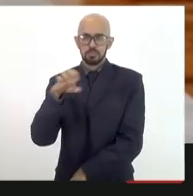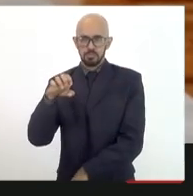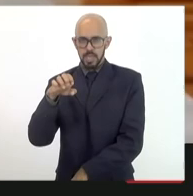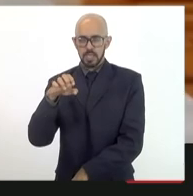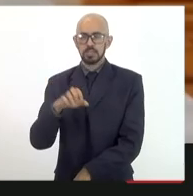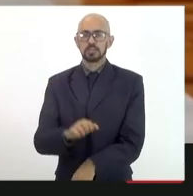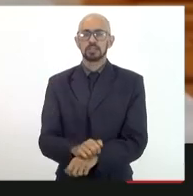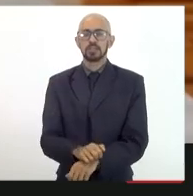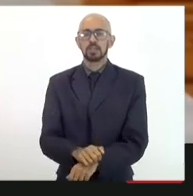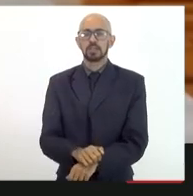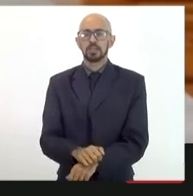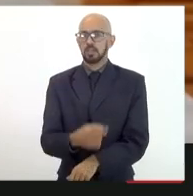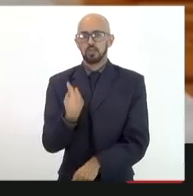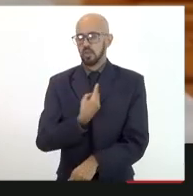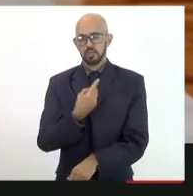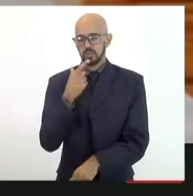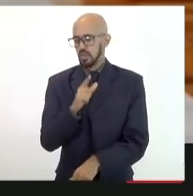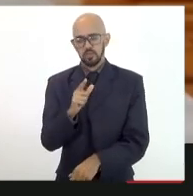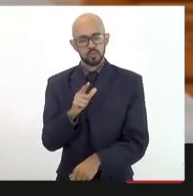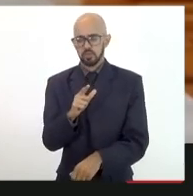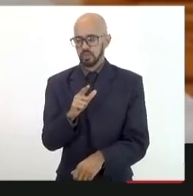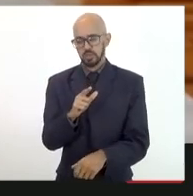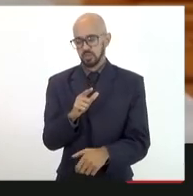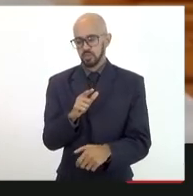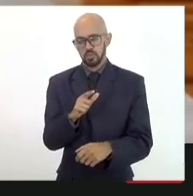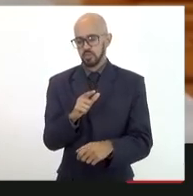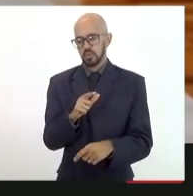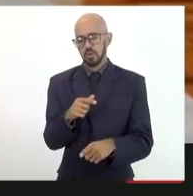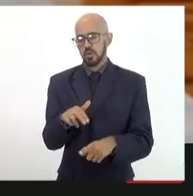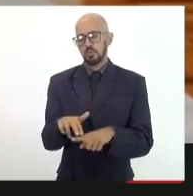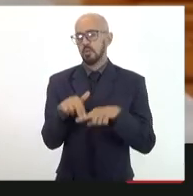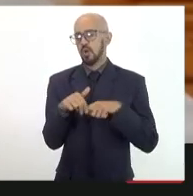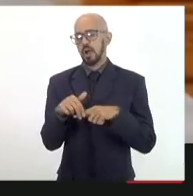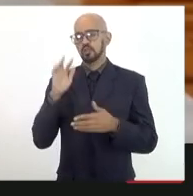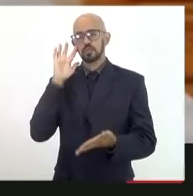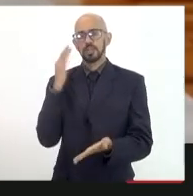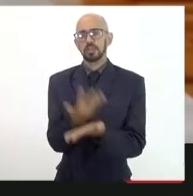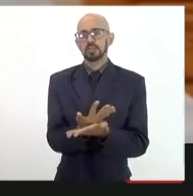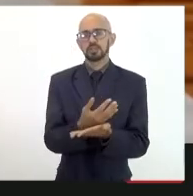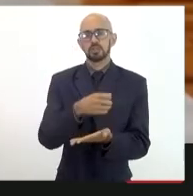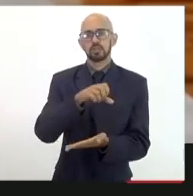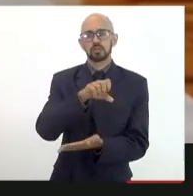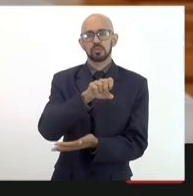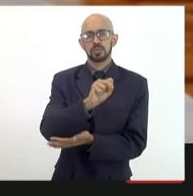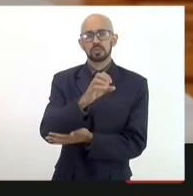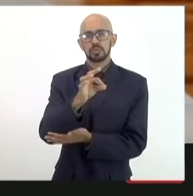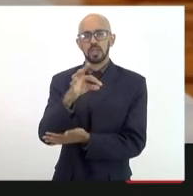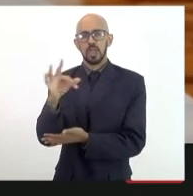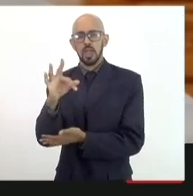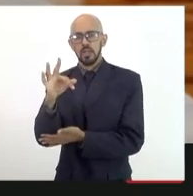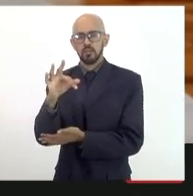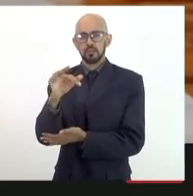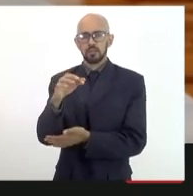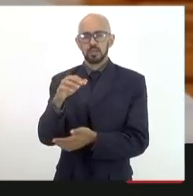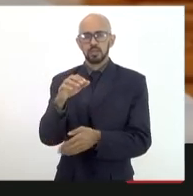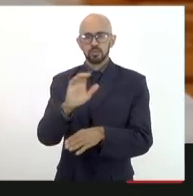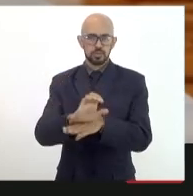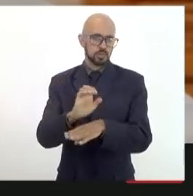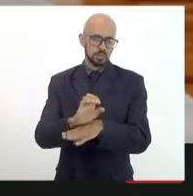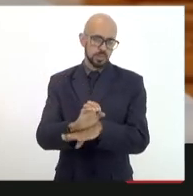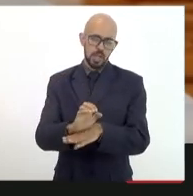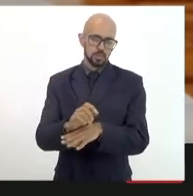e a gente não estava conseguindo porque por conta de uma decisão do STF permitiu que o Estado pudesse fiscalizar